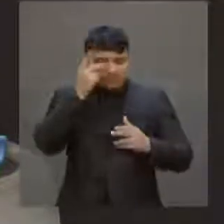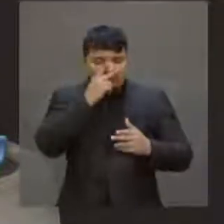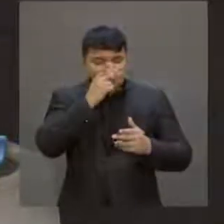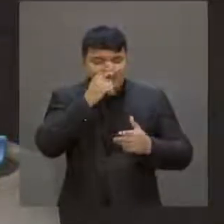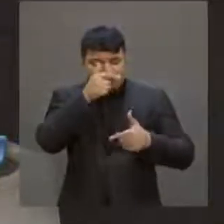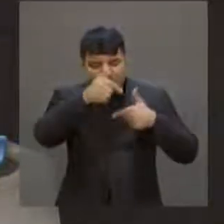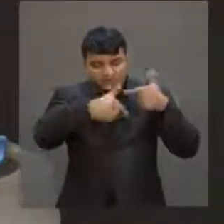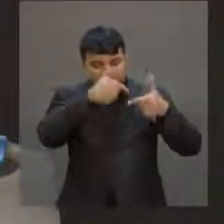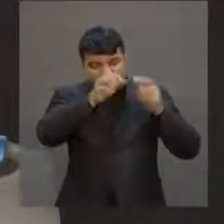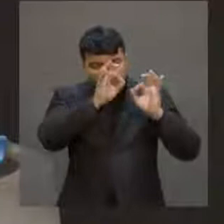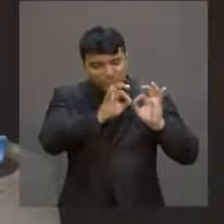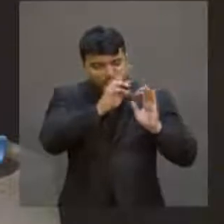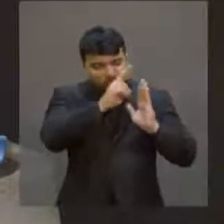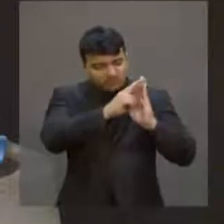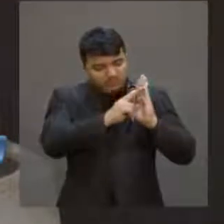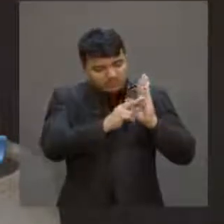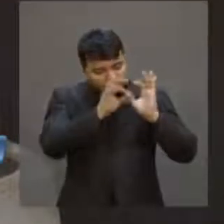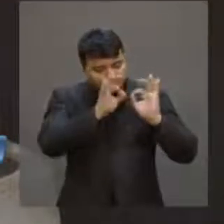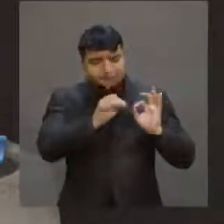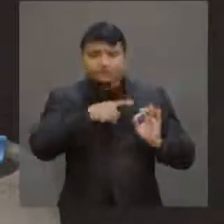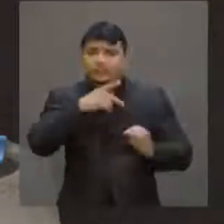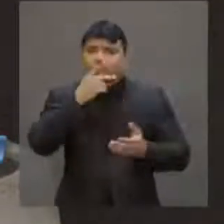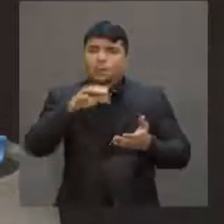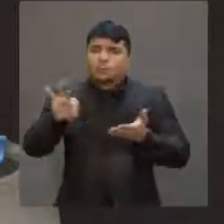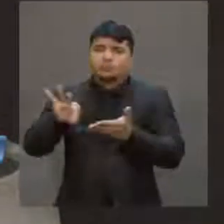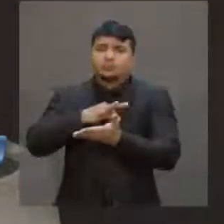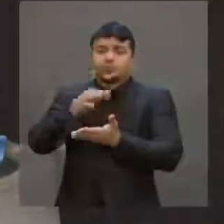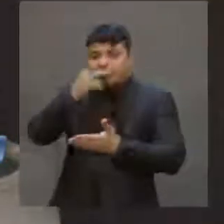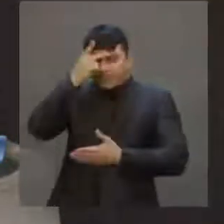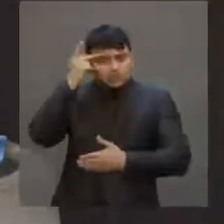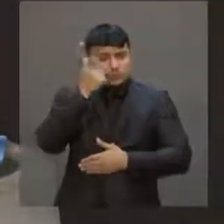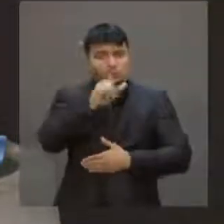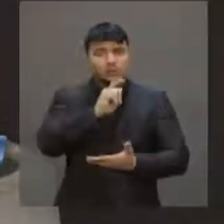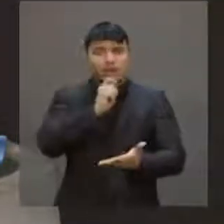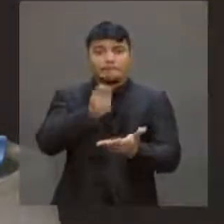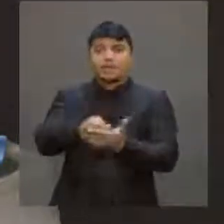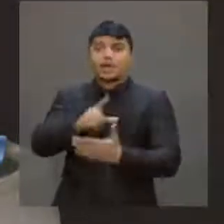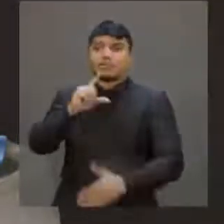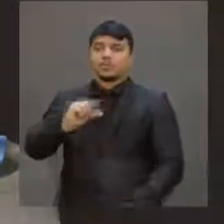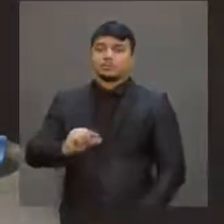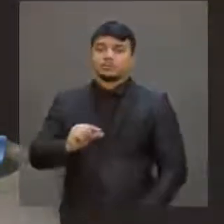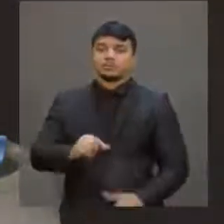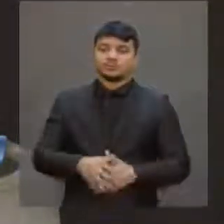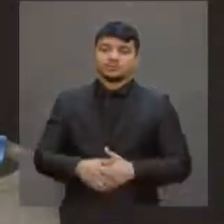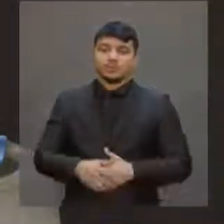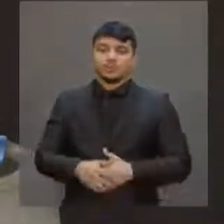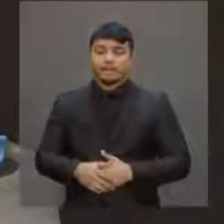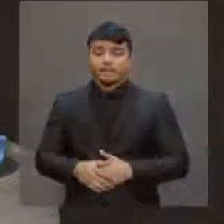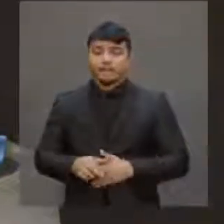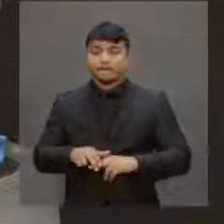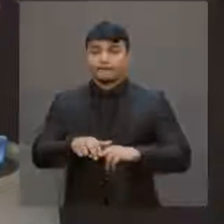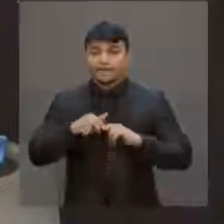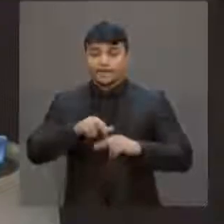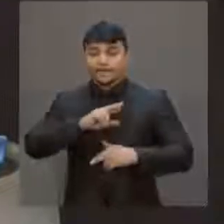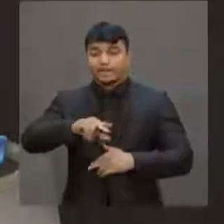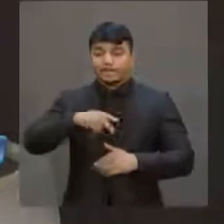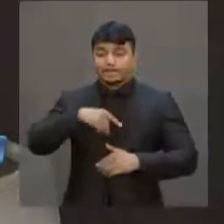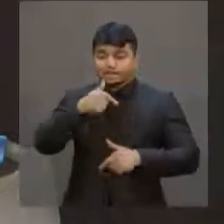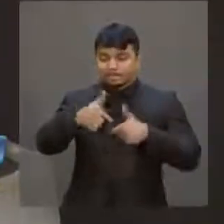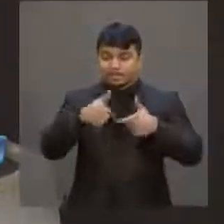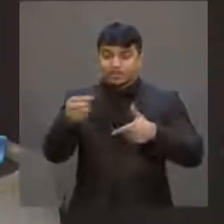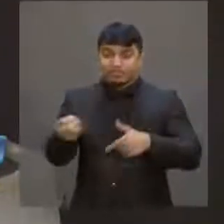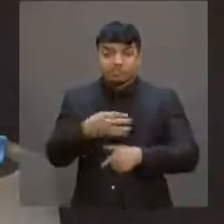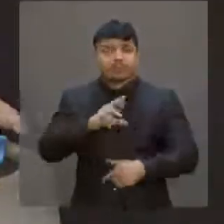trabalho regular e vai contratar o trabalho intermitente para pagar menos. Portanto, você não cria novos postos de trabalho,